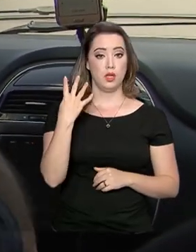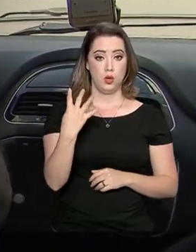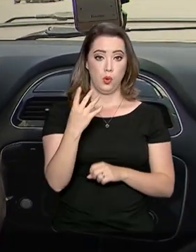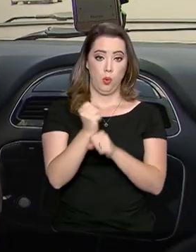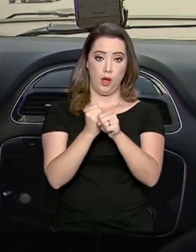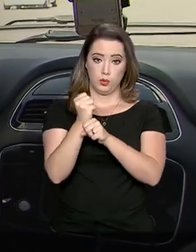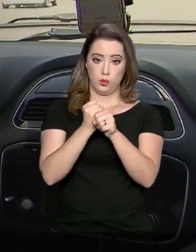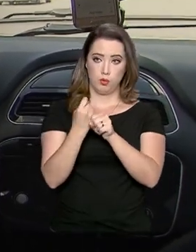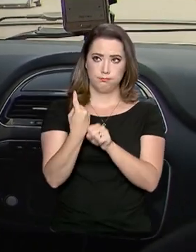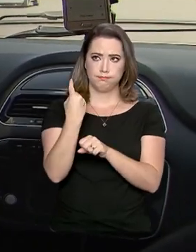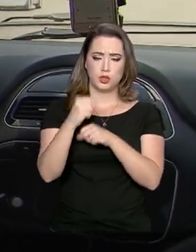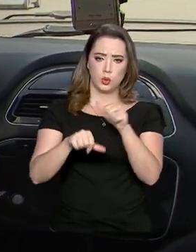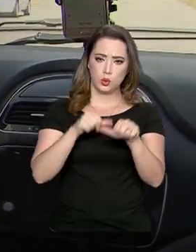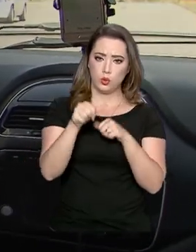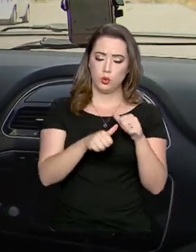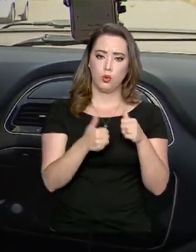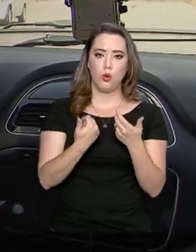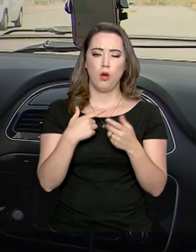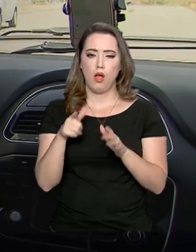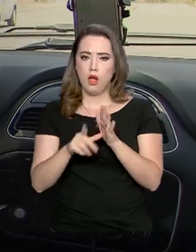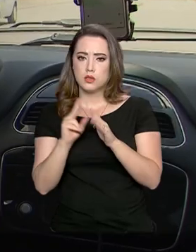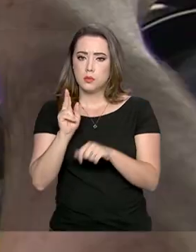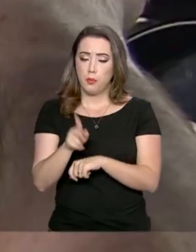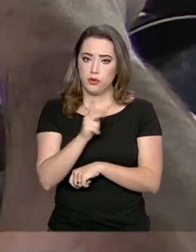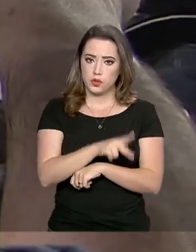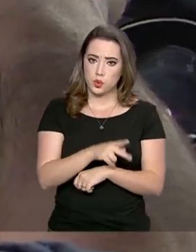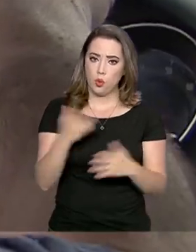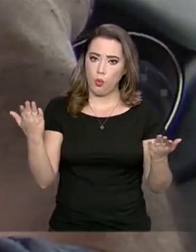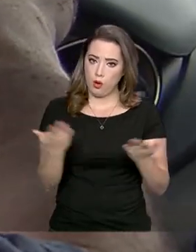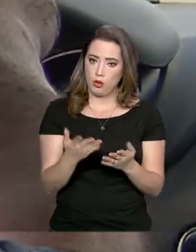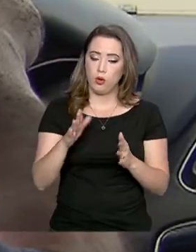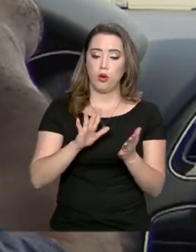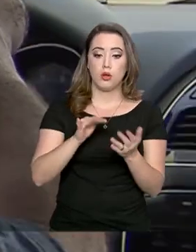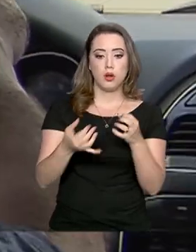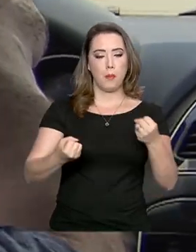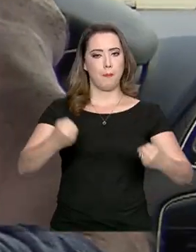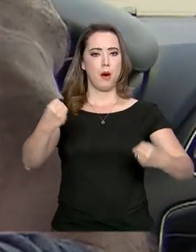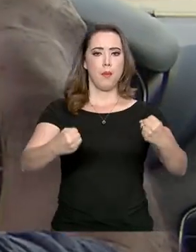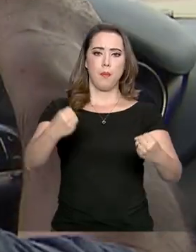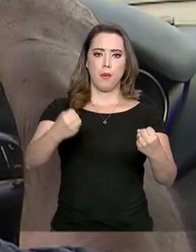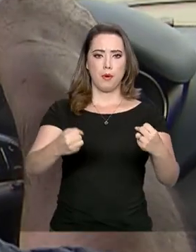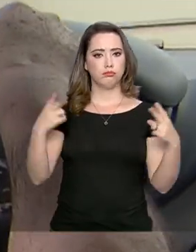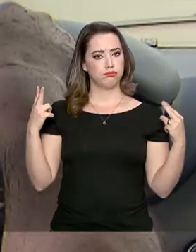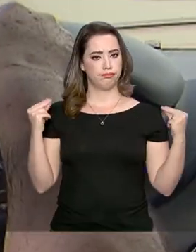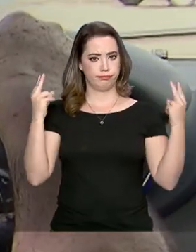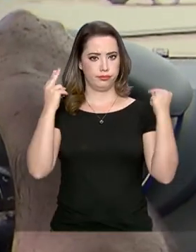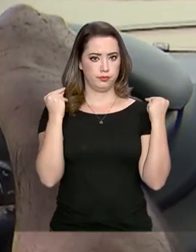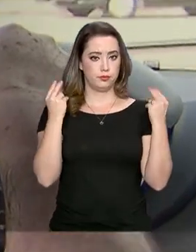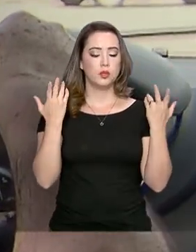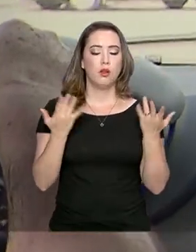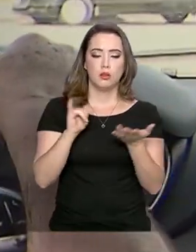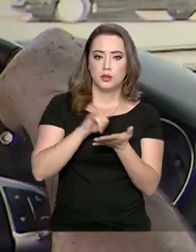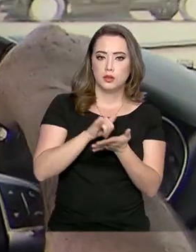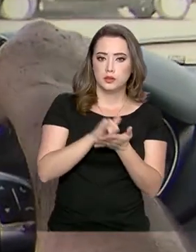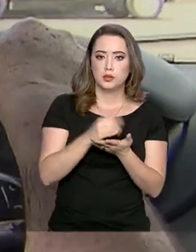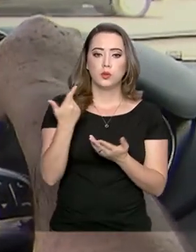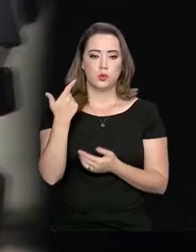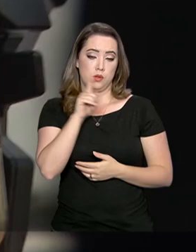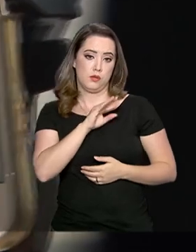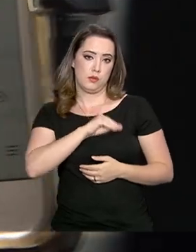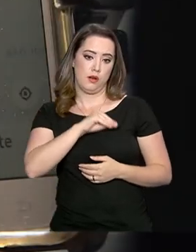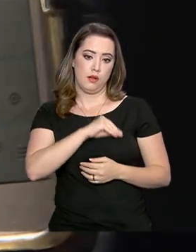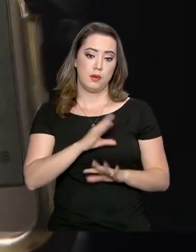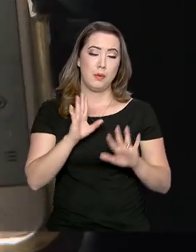professor pela de motorista de aplicativo. Foi o jeito encontrado para contornar a crise e garantir a renda,